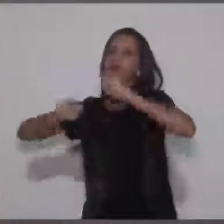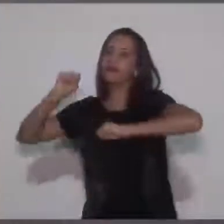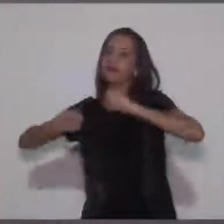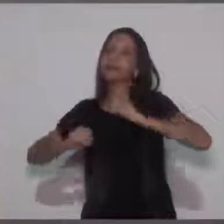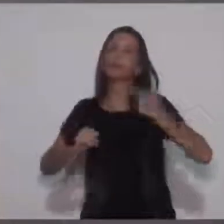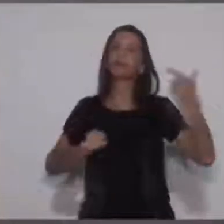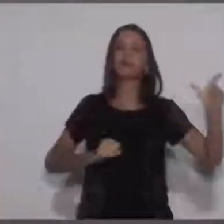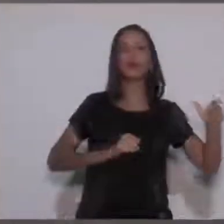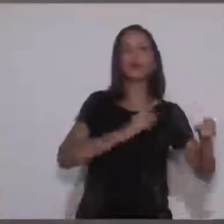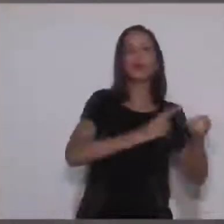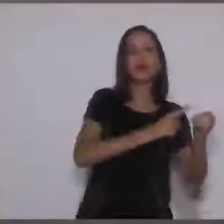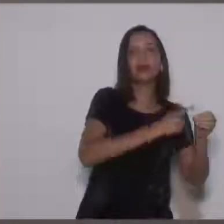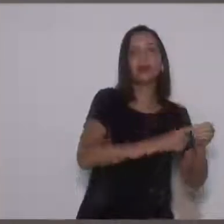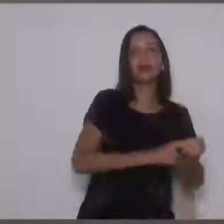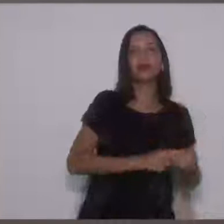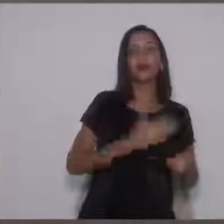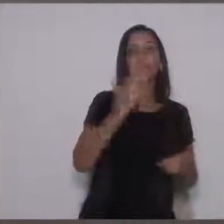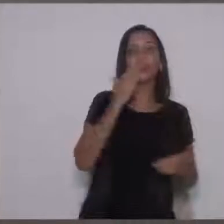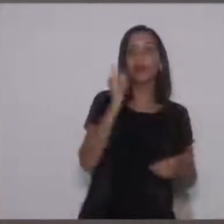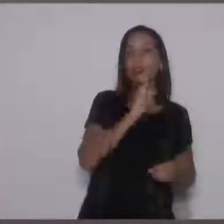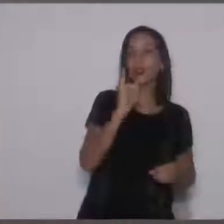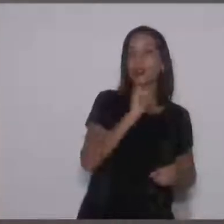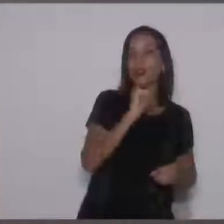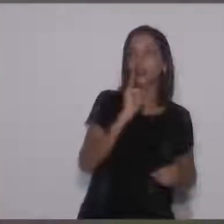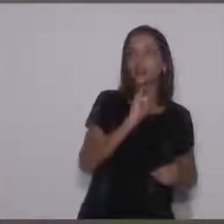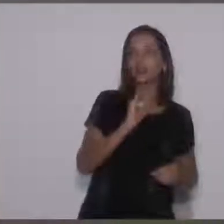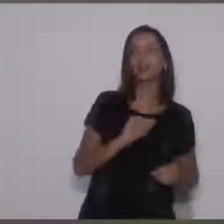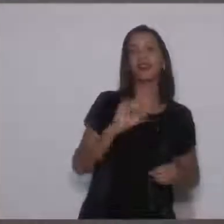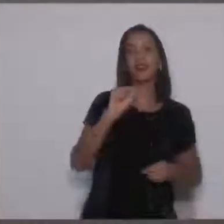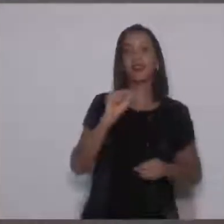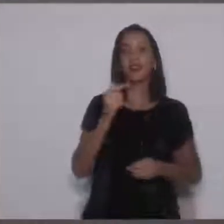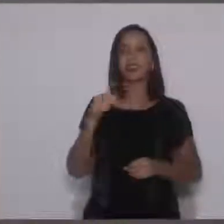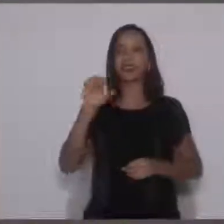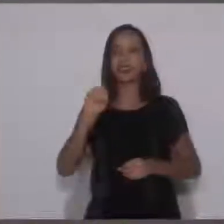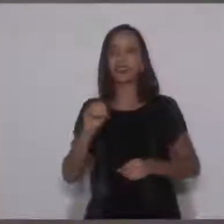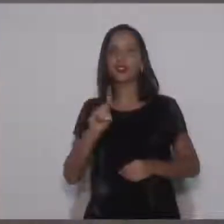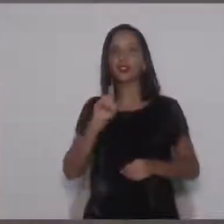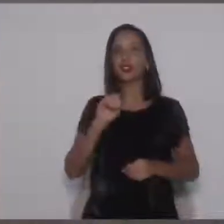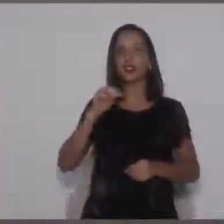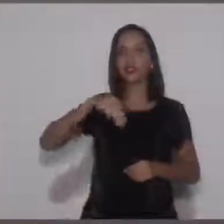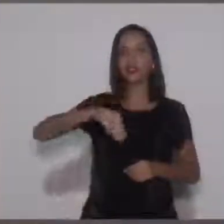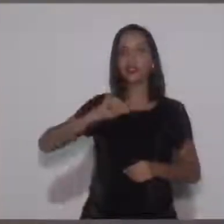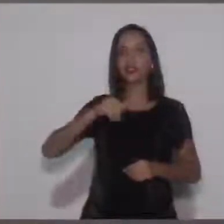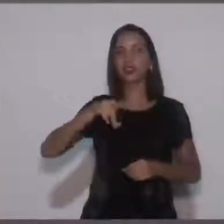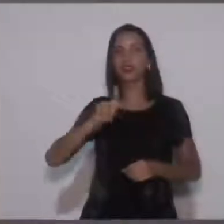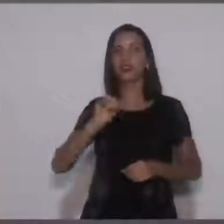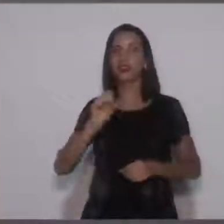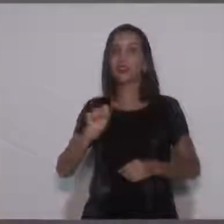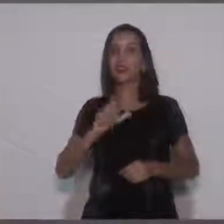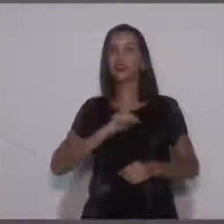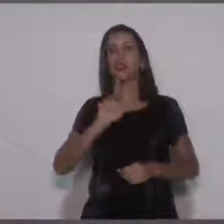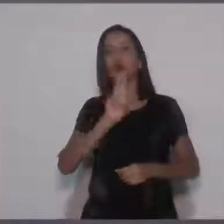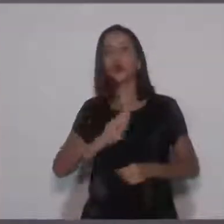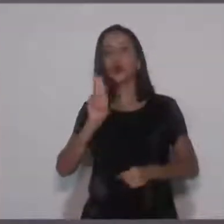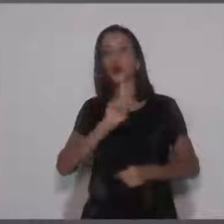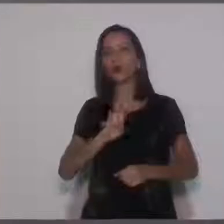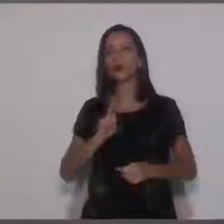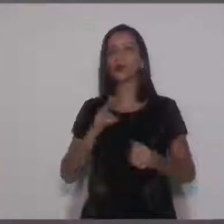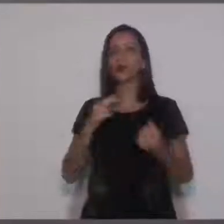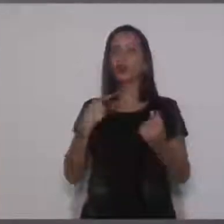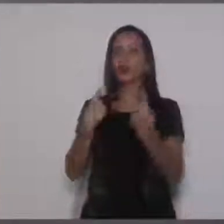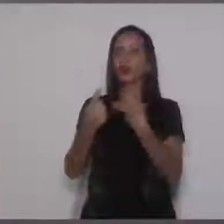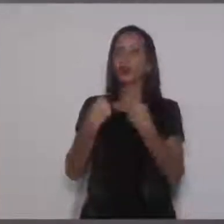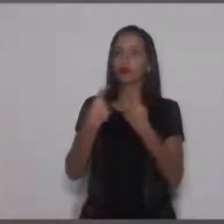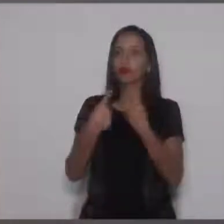em Dayatuba, etc., São Domingos, a fazerem a utilização da Estrada da Boiada